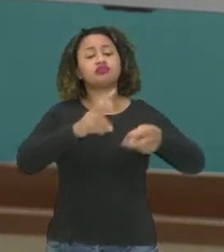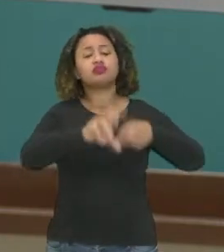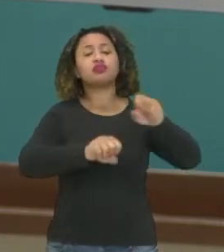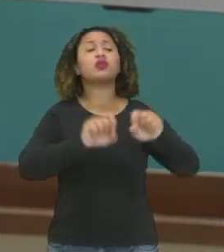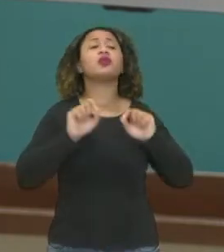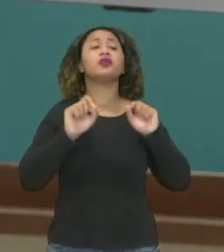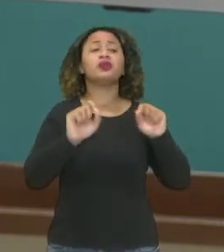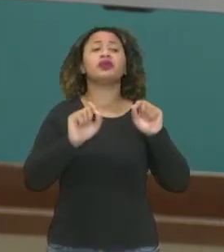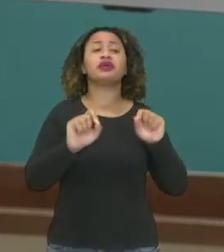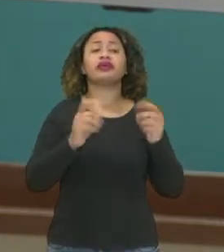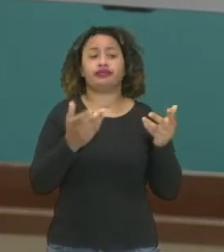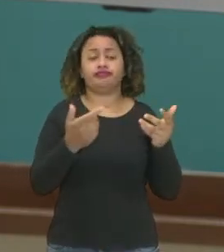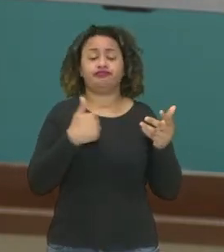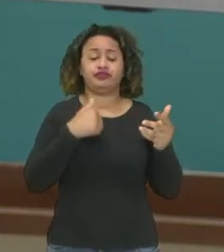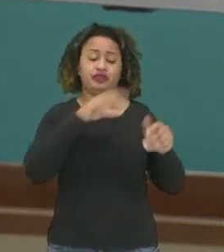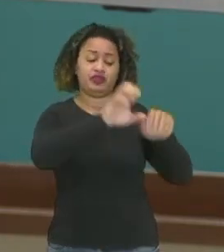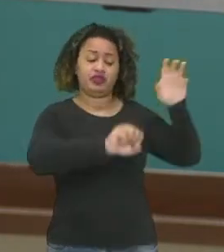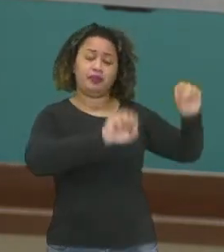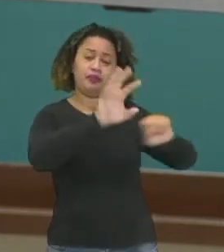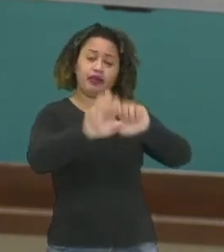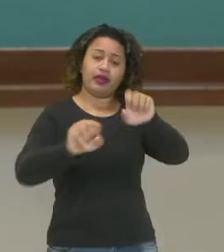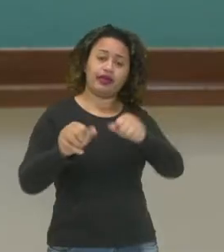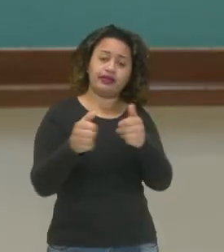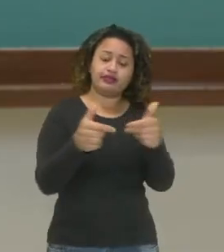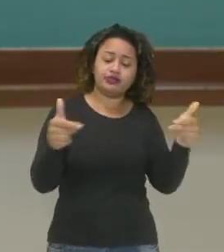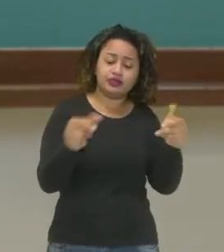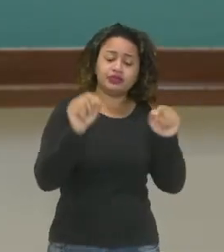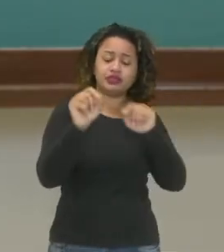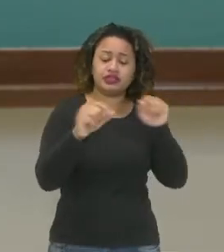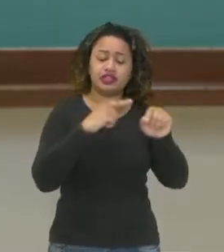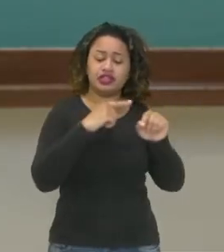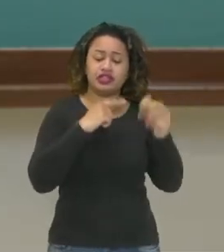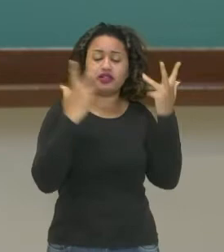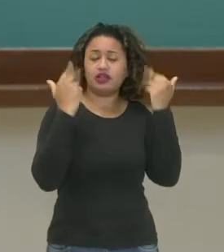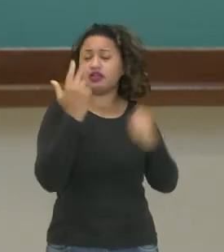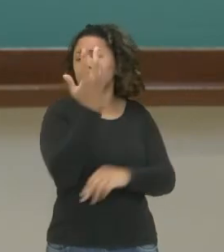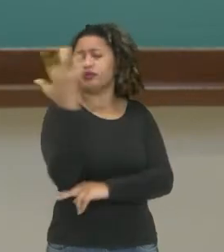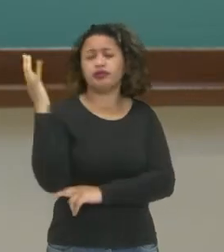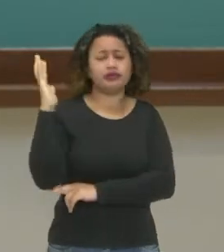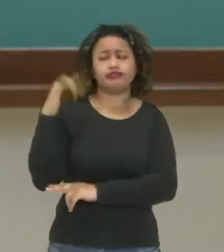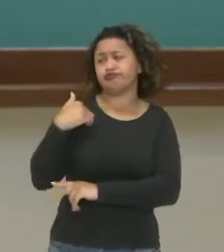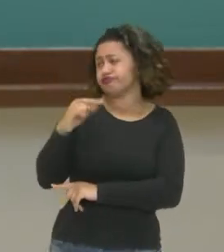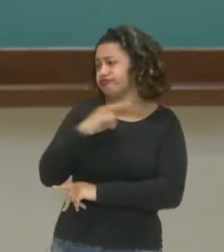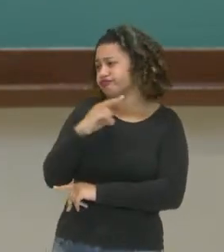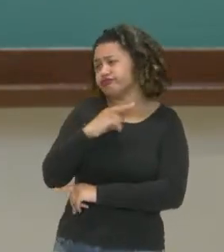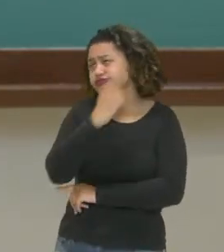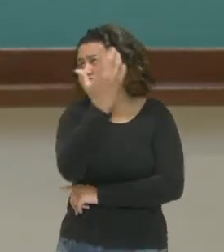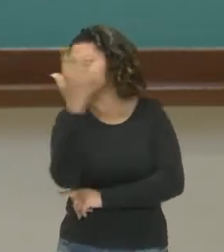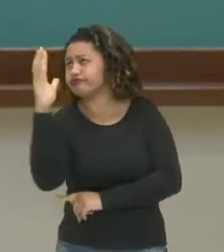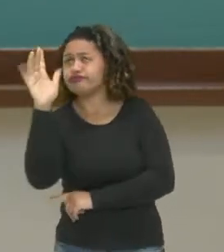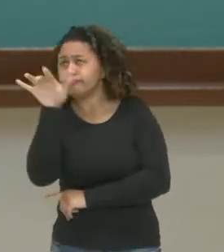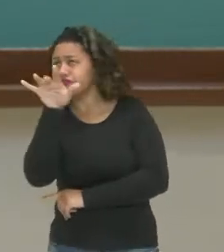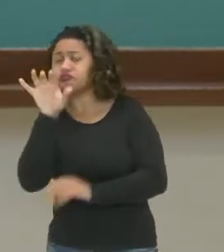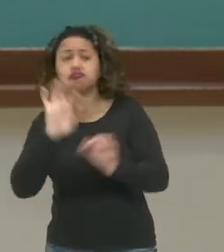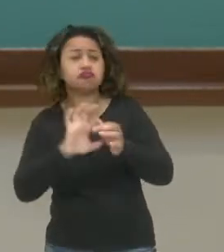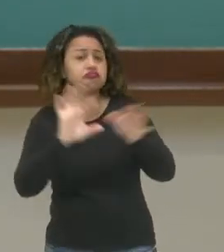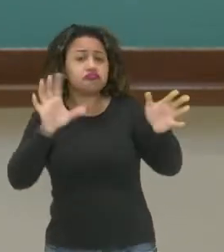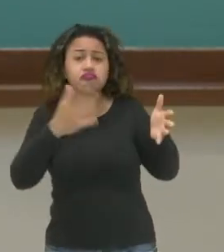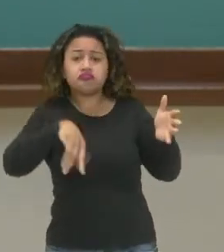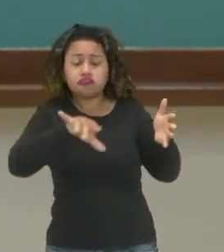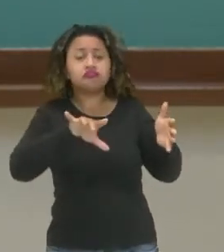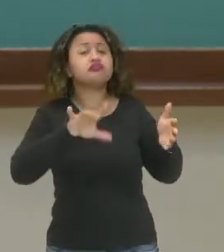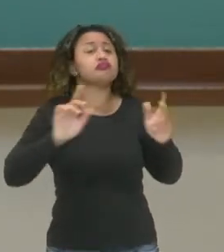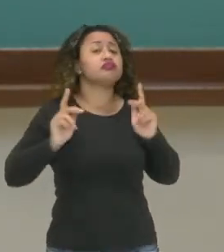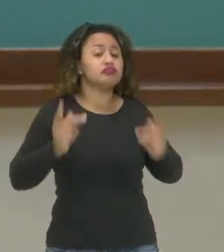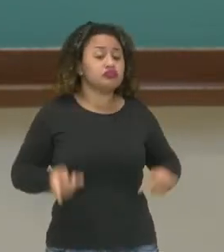mais é do que você extrair os recursos naturais disponíveis para o uso do ser humano. A